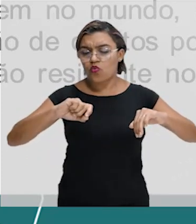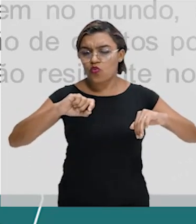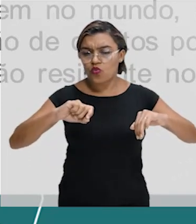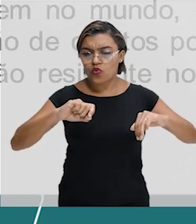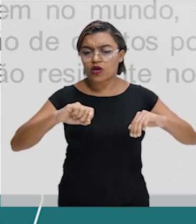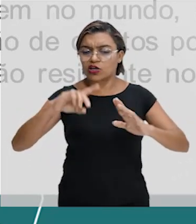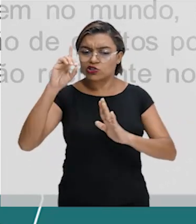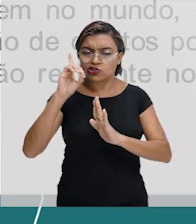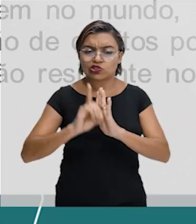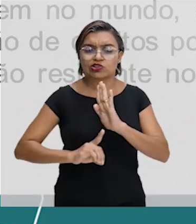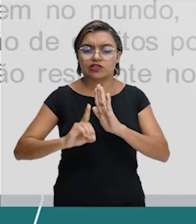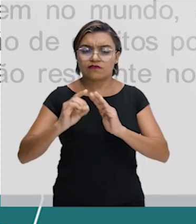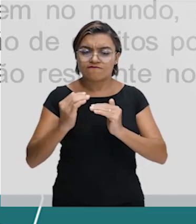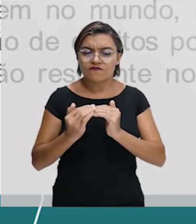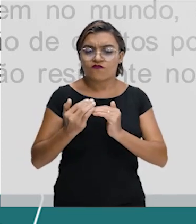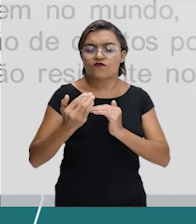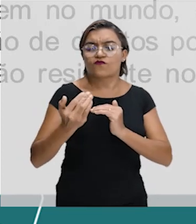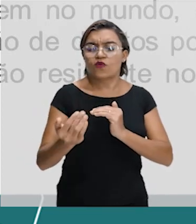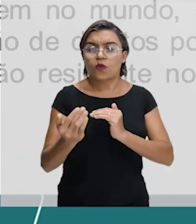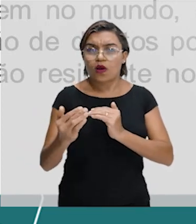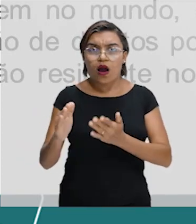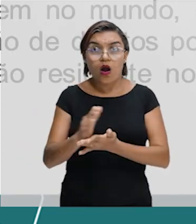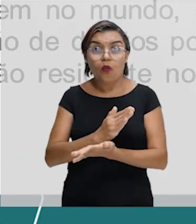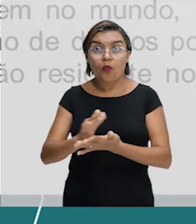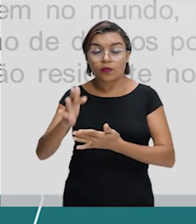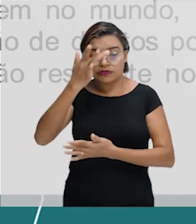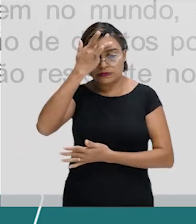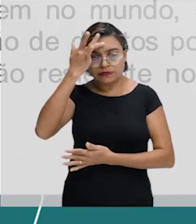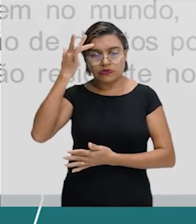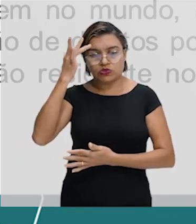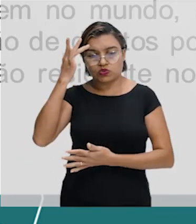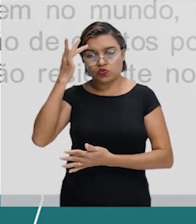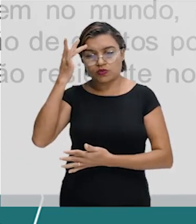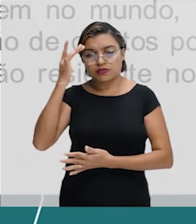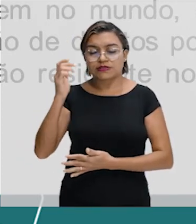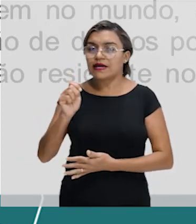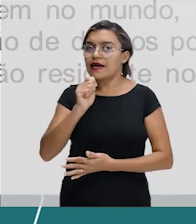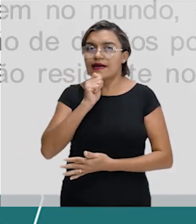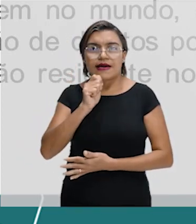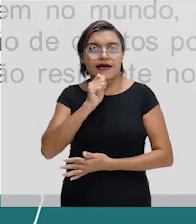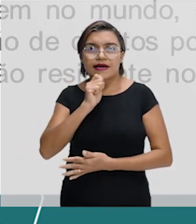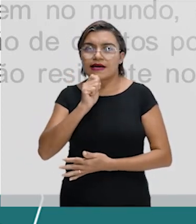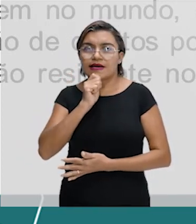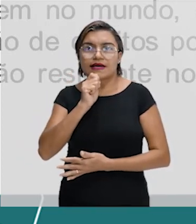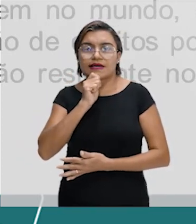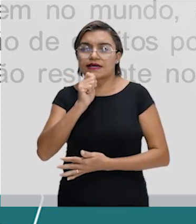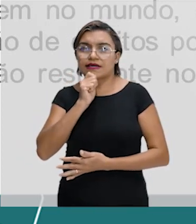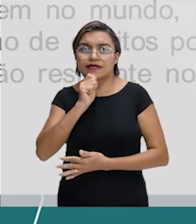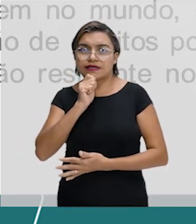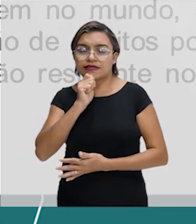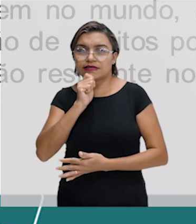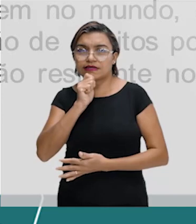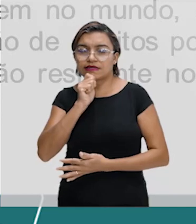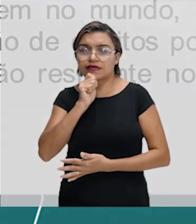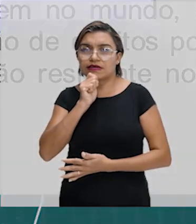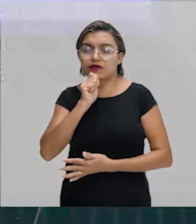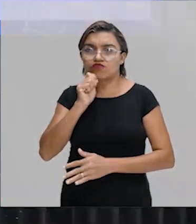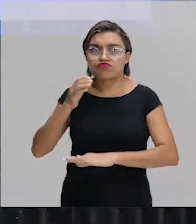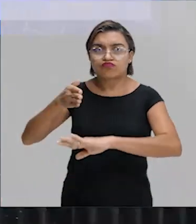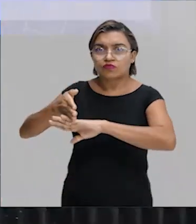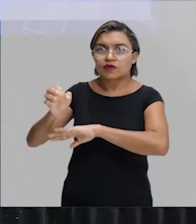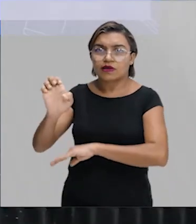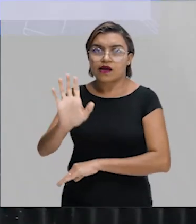exclusão de direitos por parte de algumas pessoas, ainda não atingiu a população residente nos países